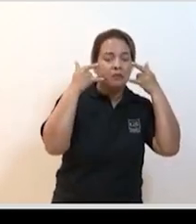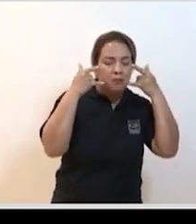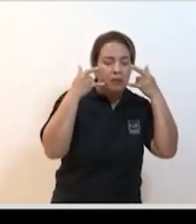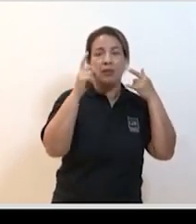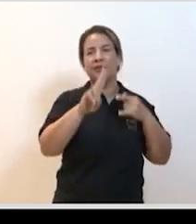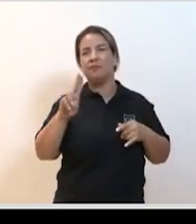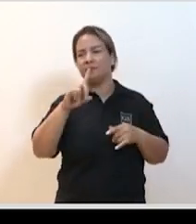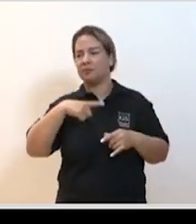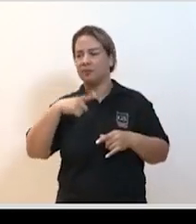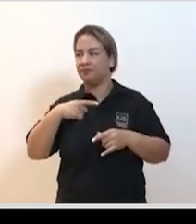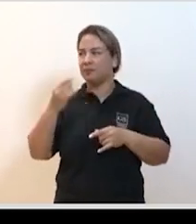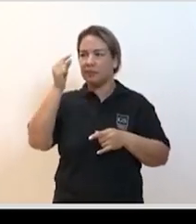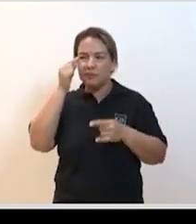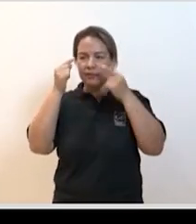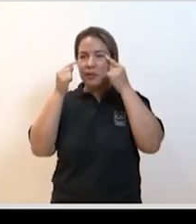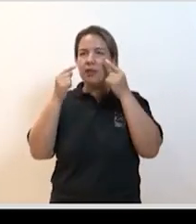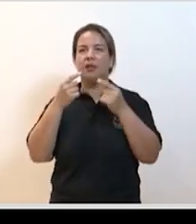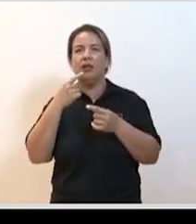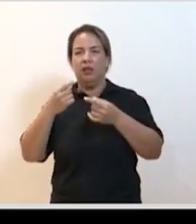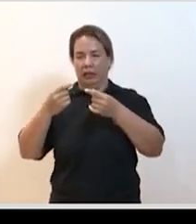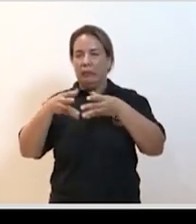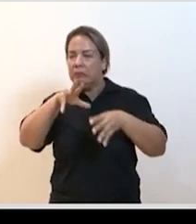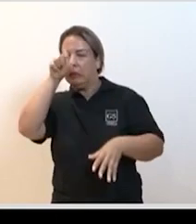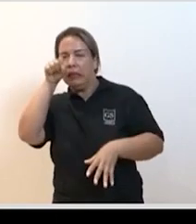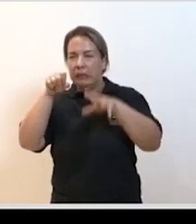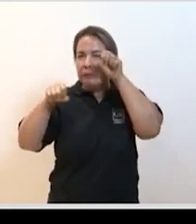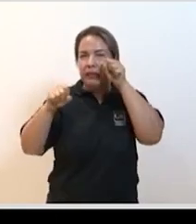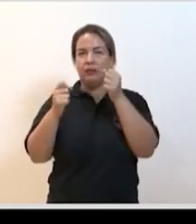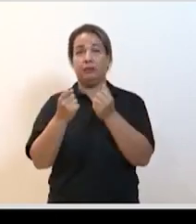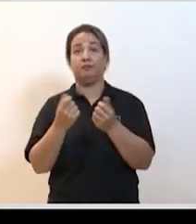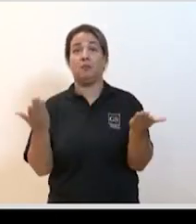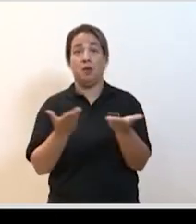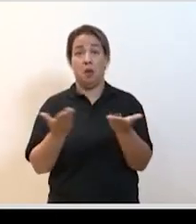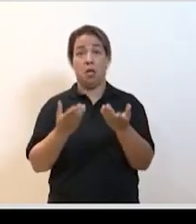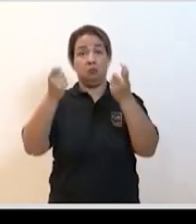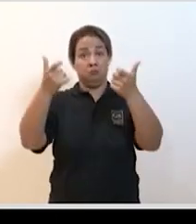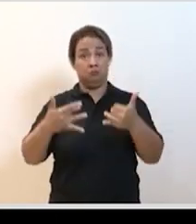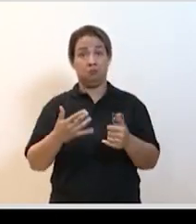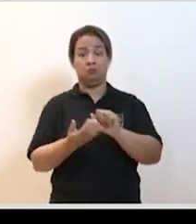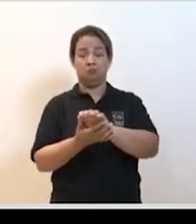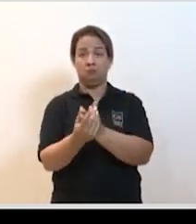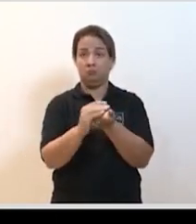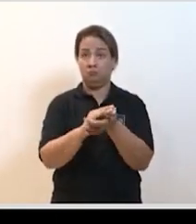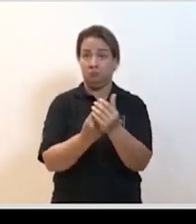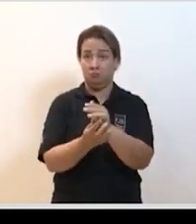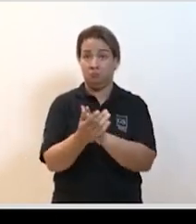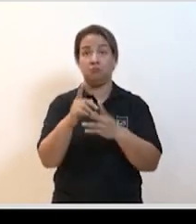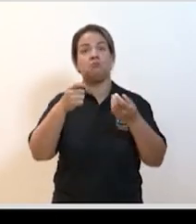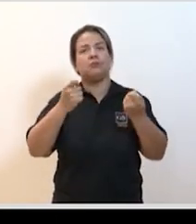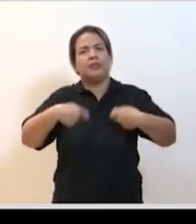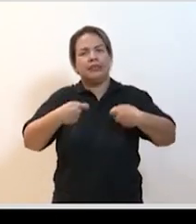ou próxima à sua mucosa isso vai acabar sendo um problema lavagem das mãos lavagem das mãos eu acho que é um legado que vai ficar